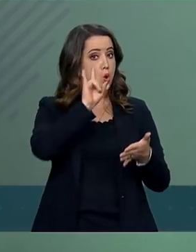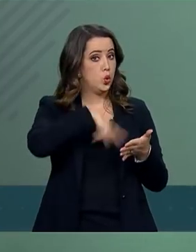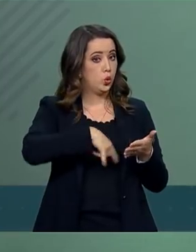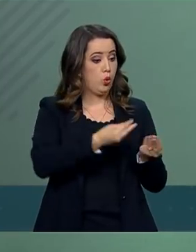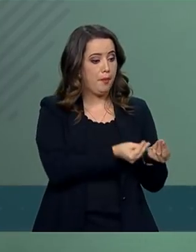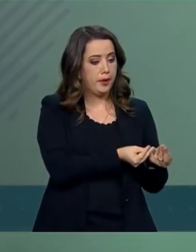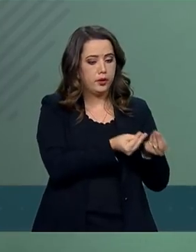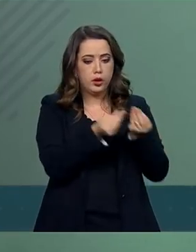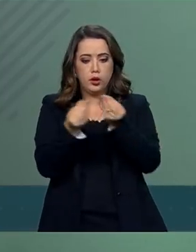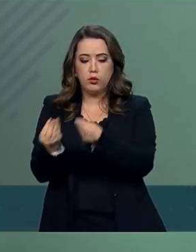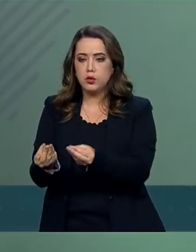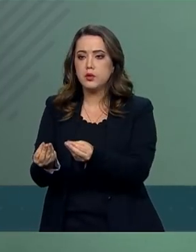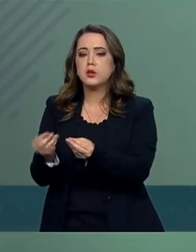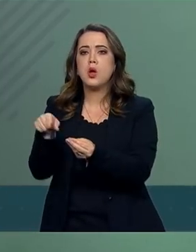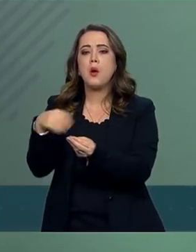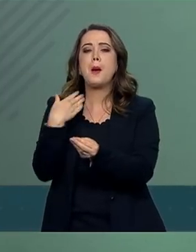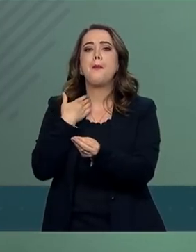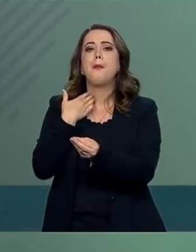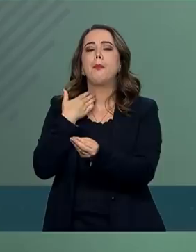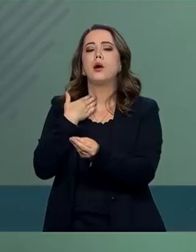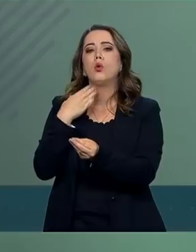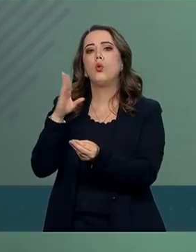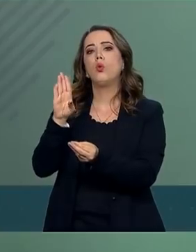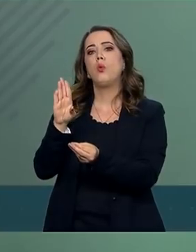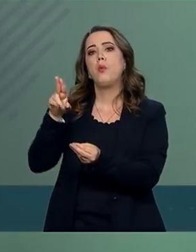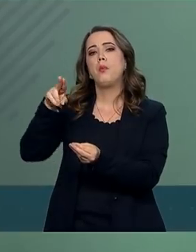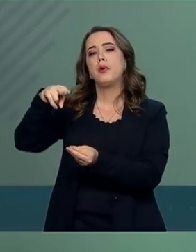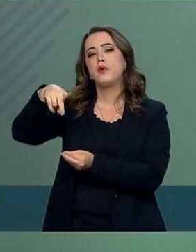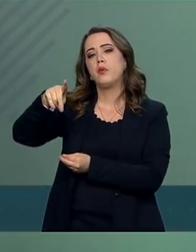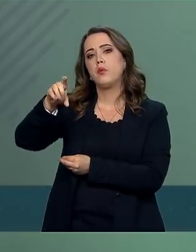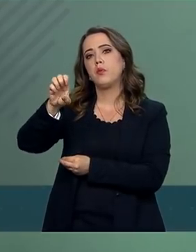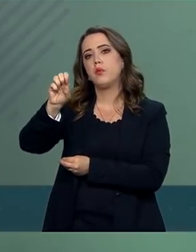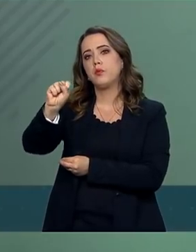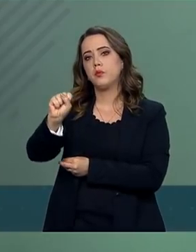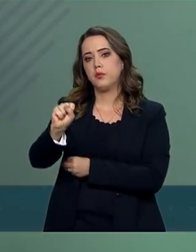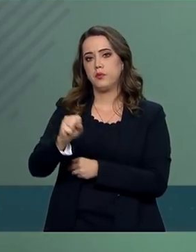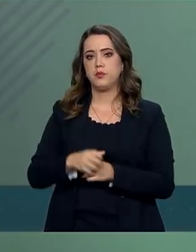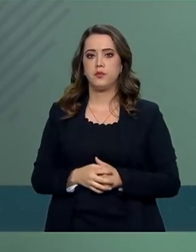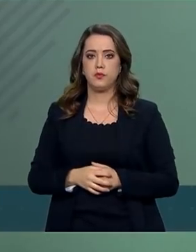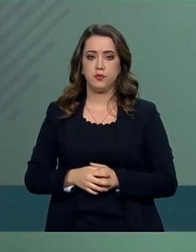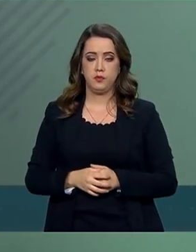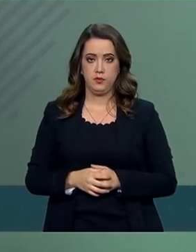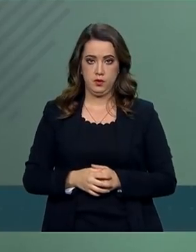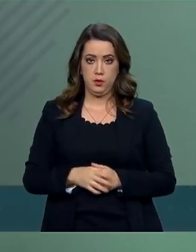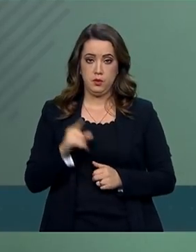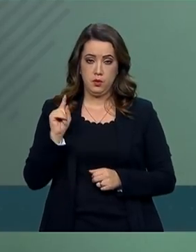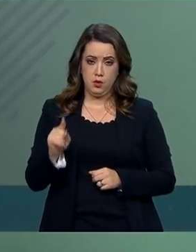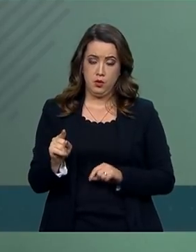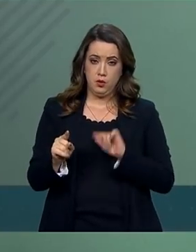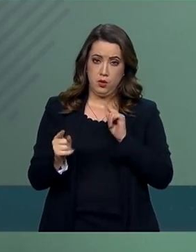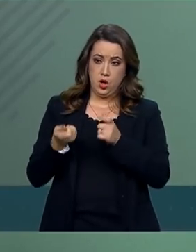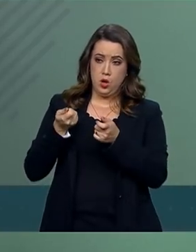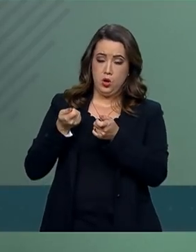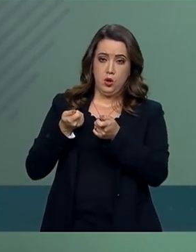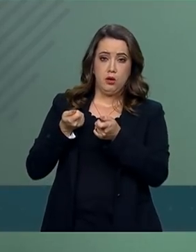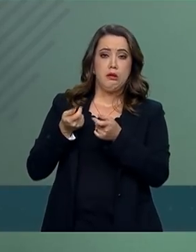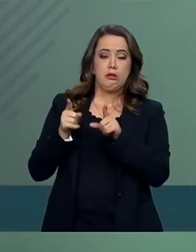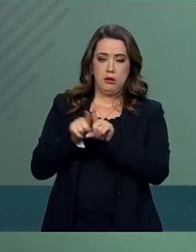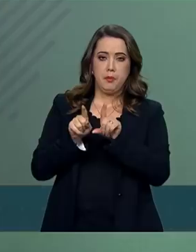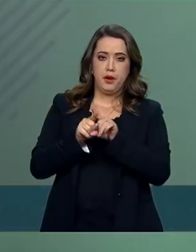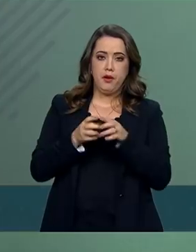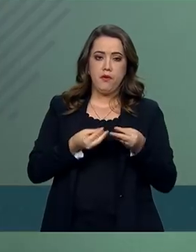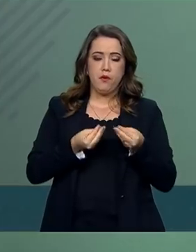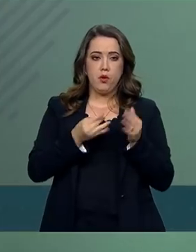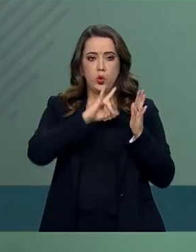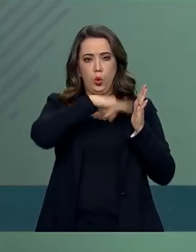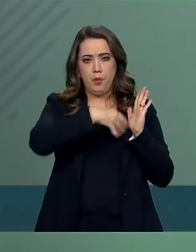encaminhado ao Banco Nacional de Desenvolvimento Social, BNDES, Controladoria Geral da